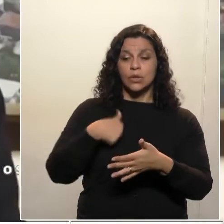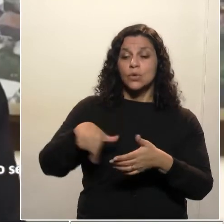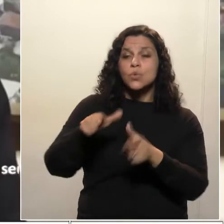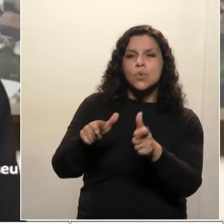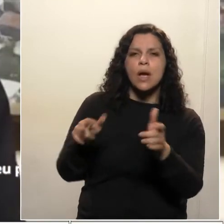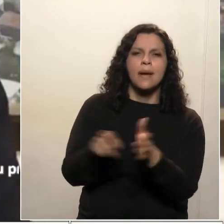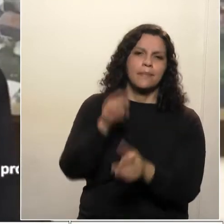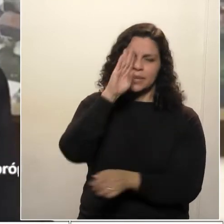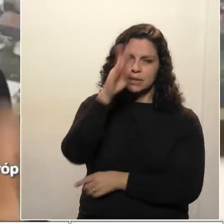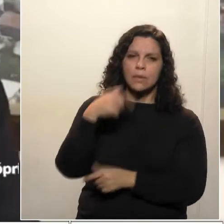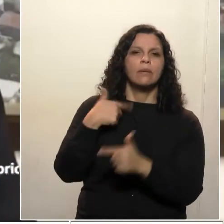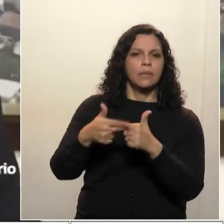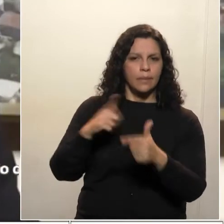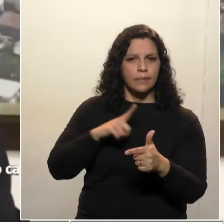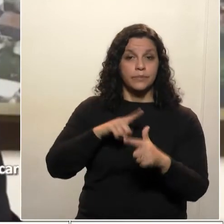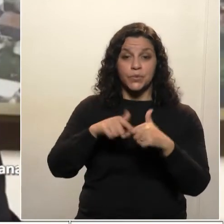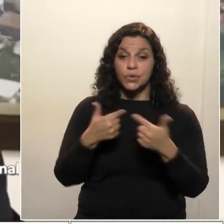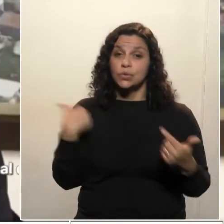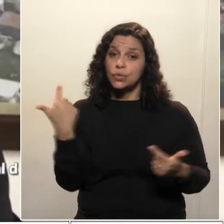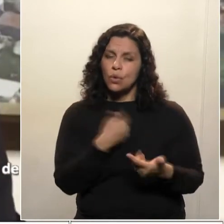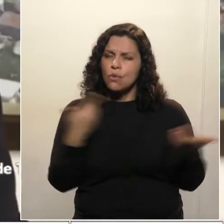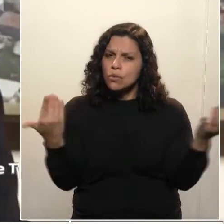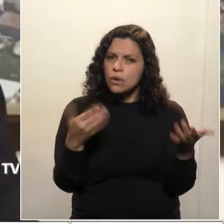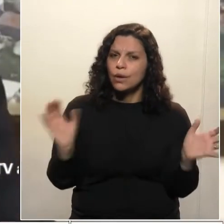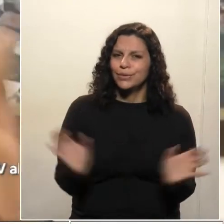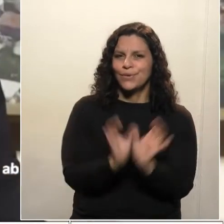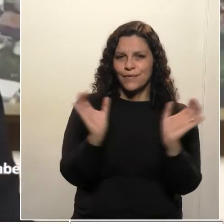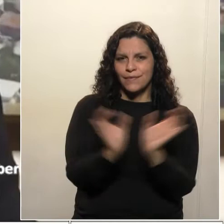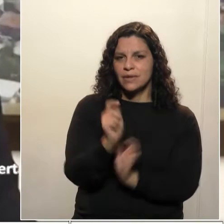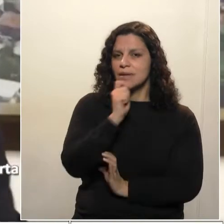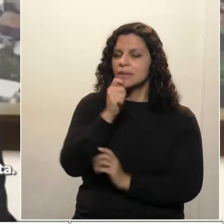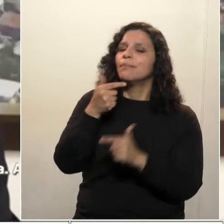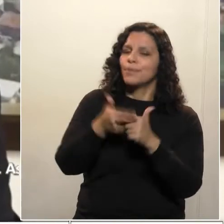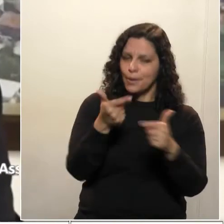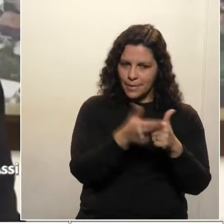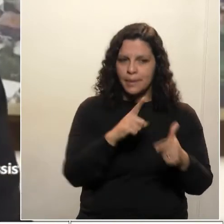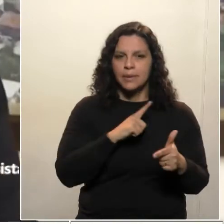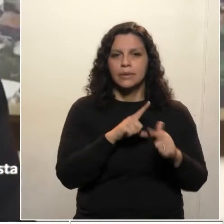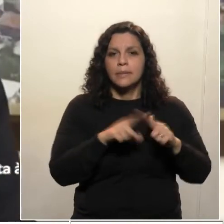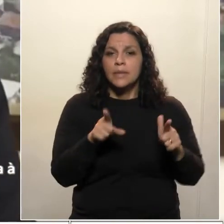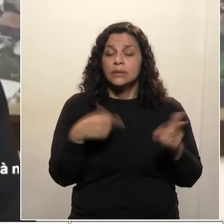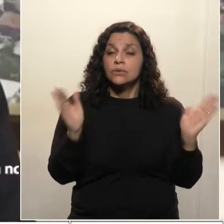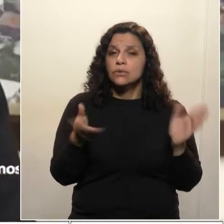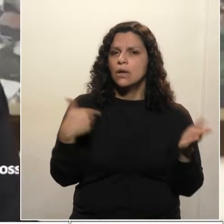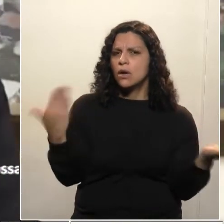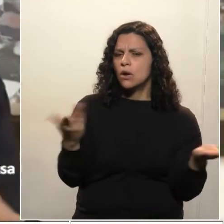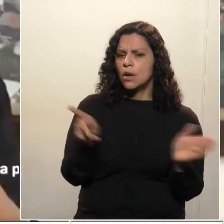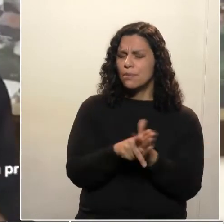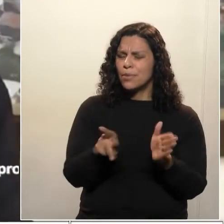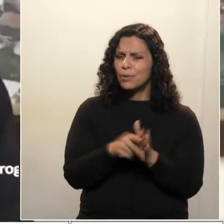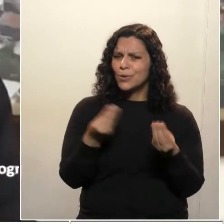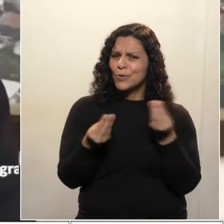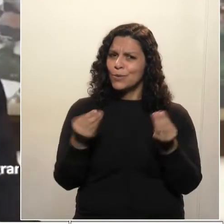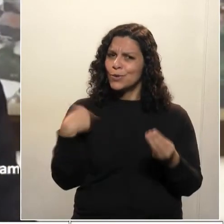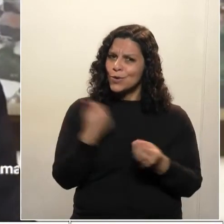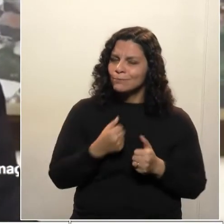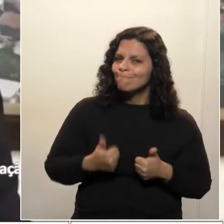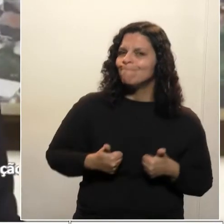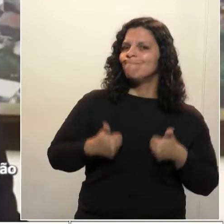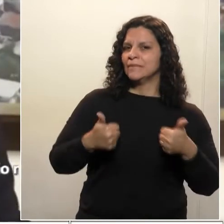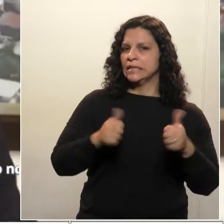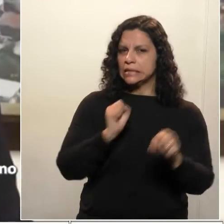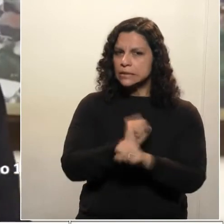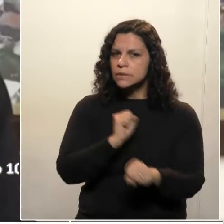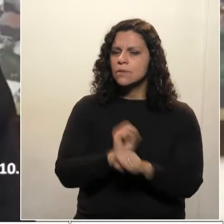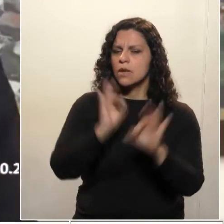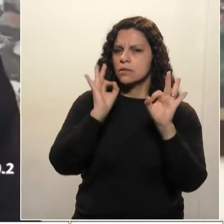os gargalos principais. Estamos convivendo ainda com muitos problemas, mas já nesse certo otimismo e a certeza